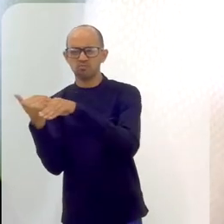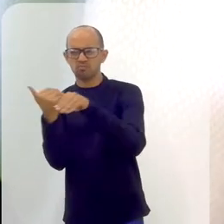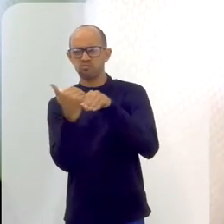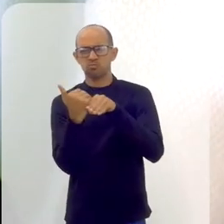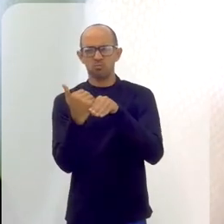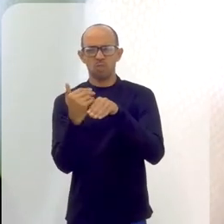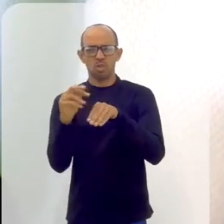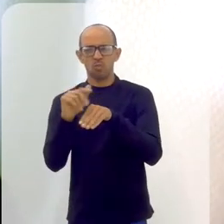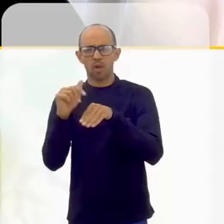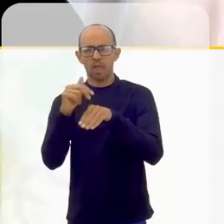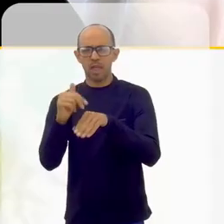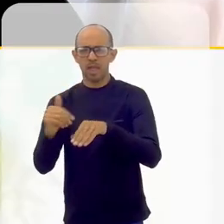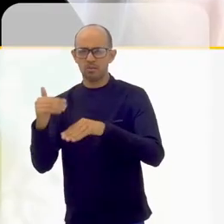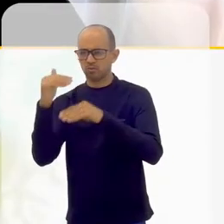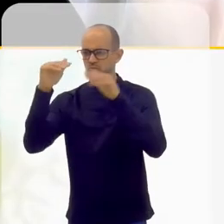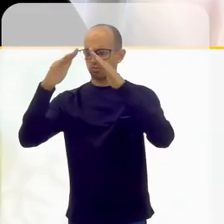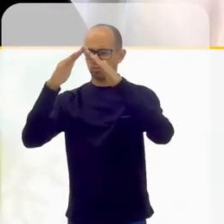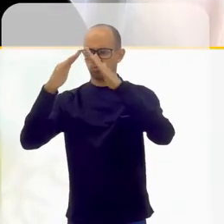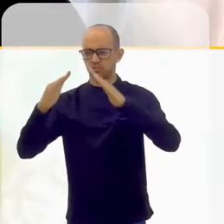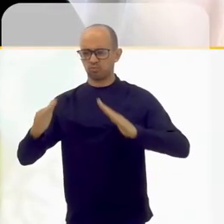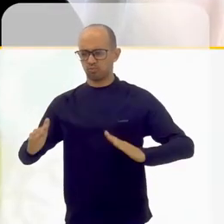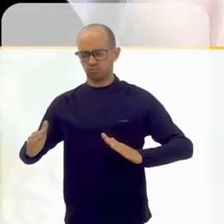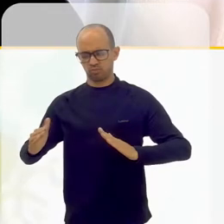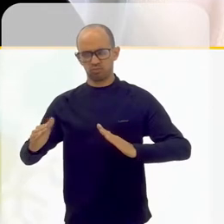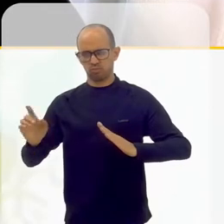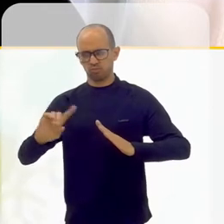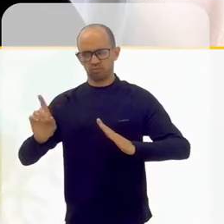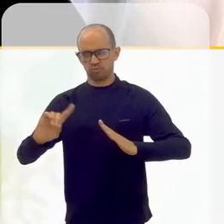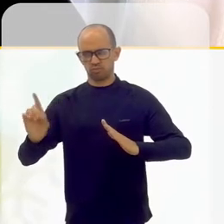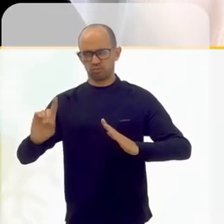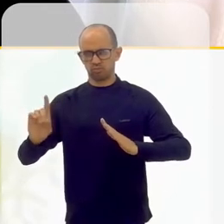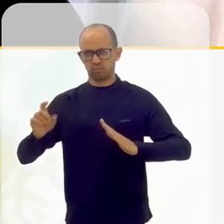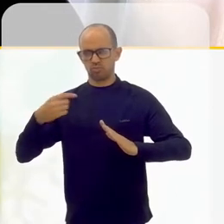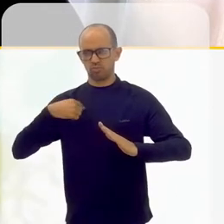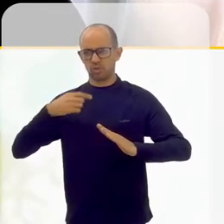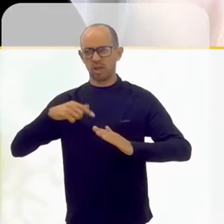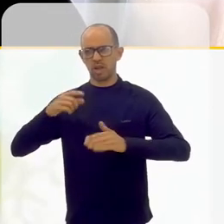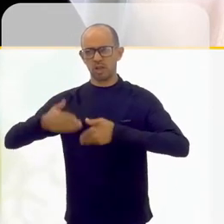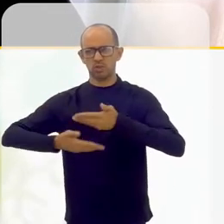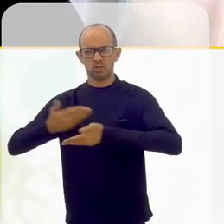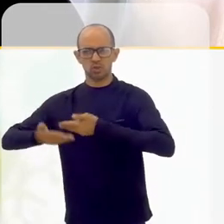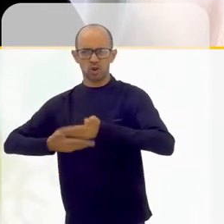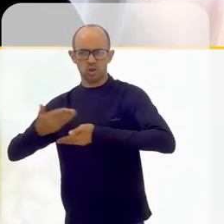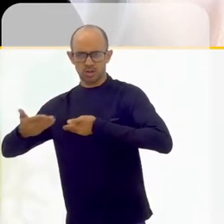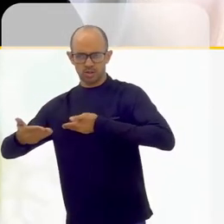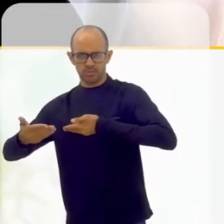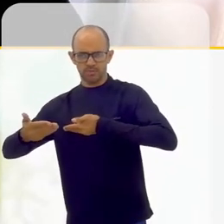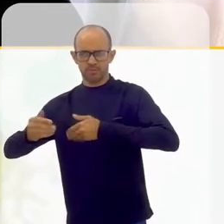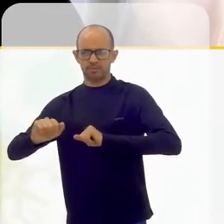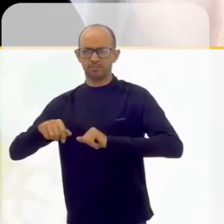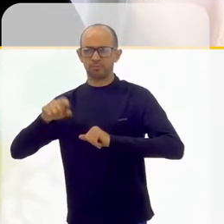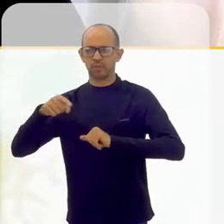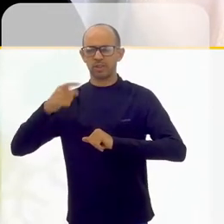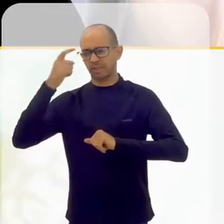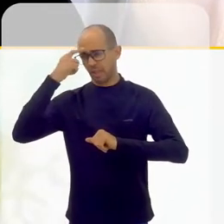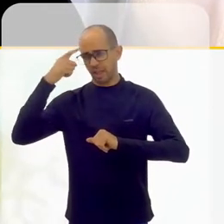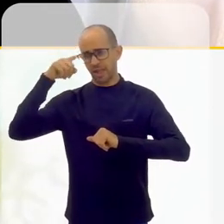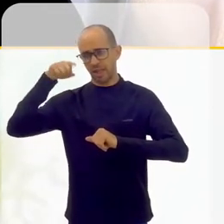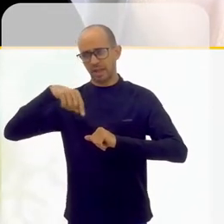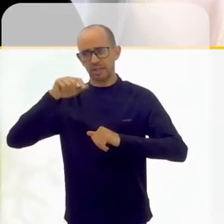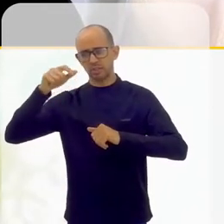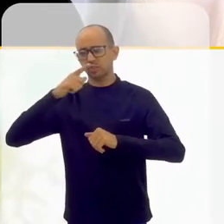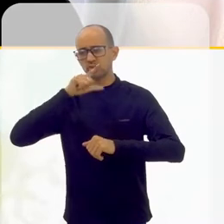e não vertical. Mais de troca. Isso. O é de bom nome? Então, a gente ter